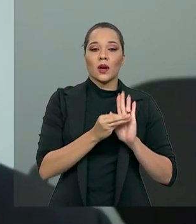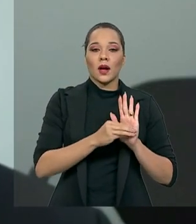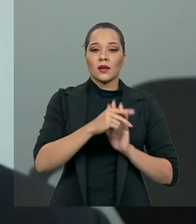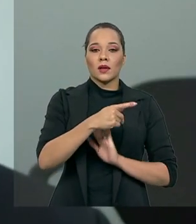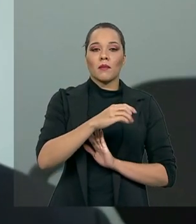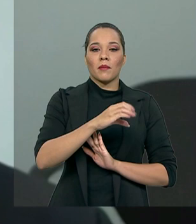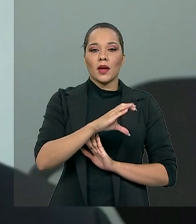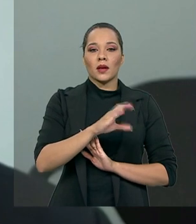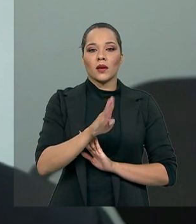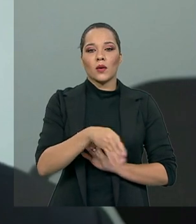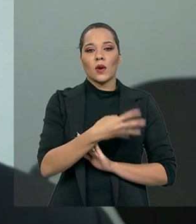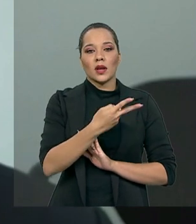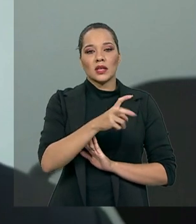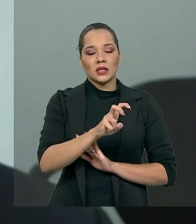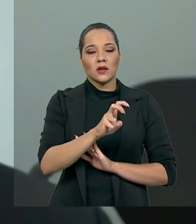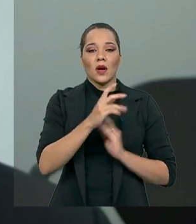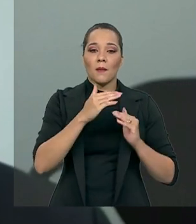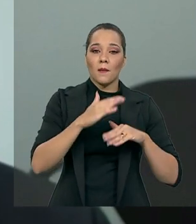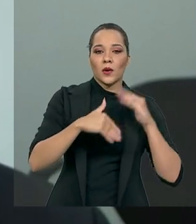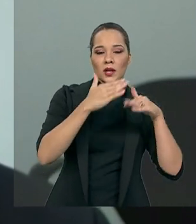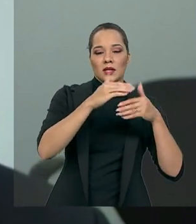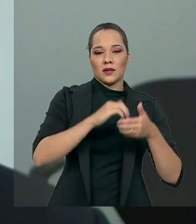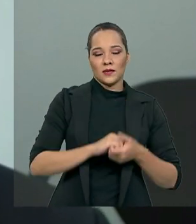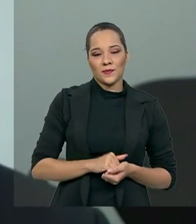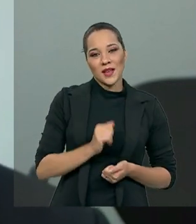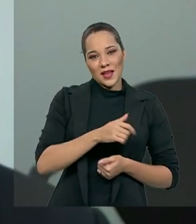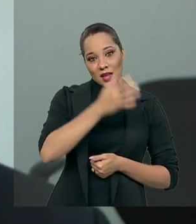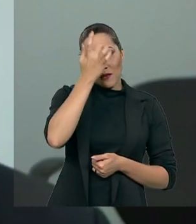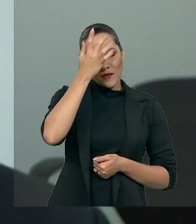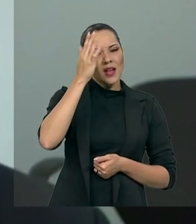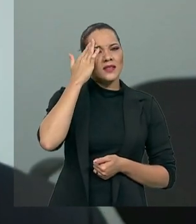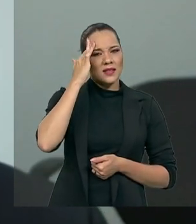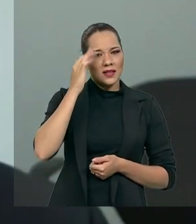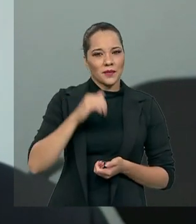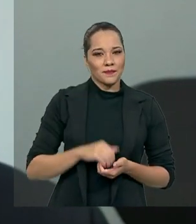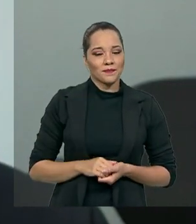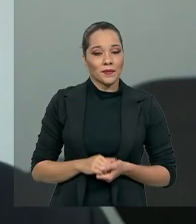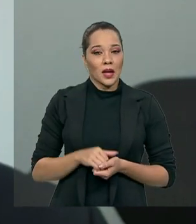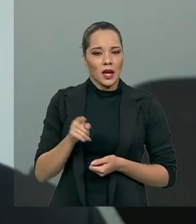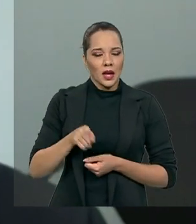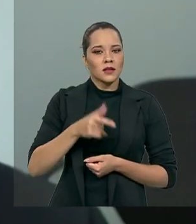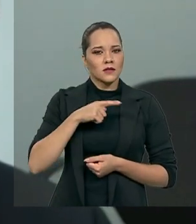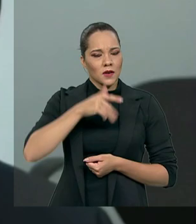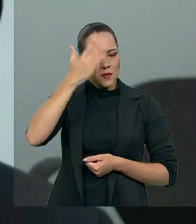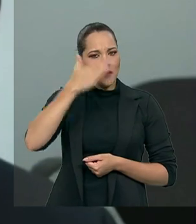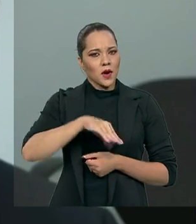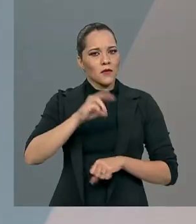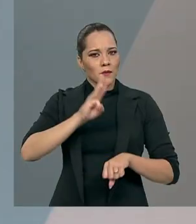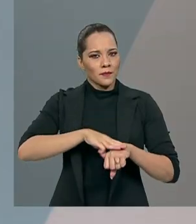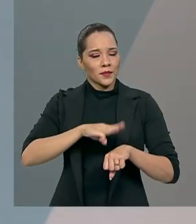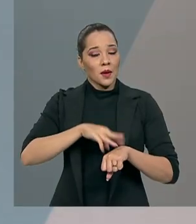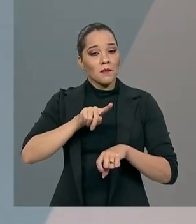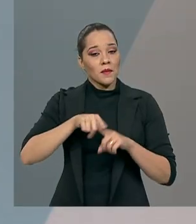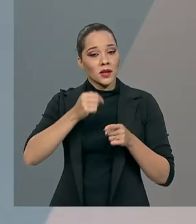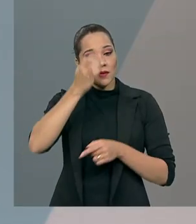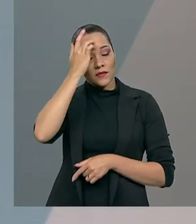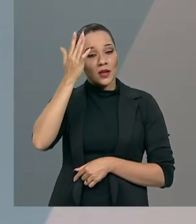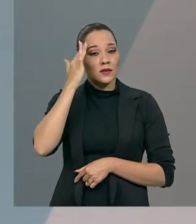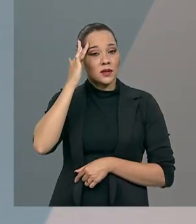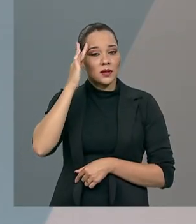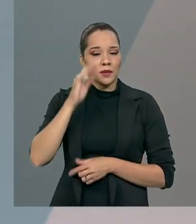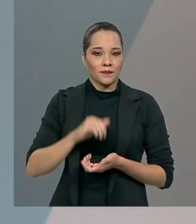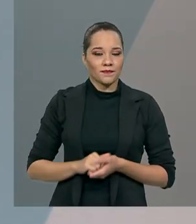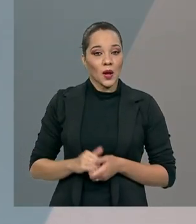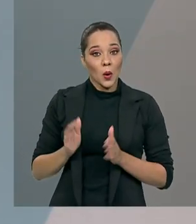PEC 45, ela é progressiva. E é fácil até entender. Eles provaram matematicamente. Mas é fácil entender. Os